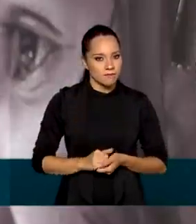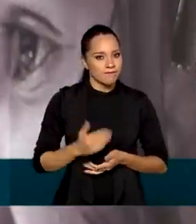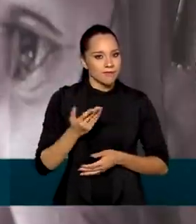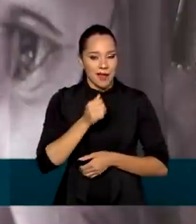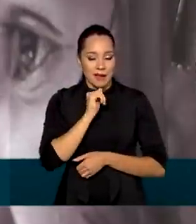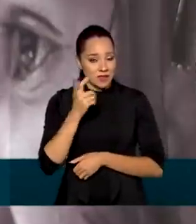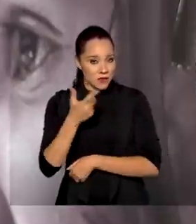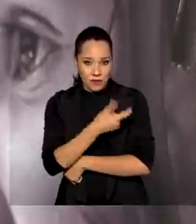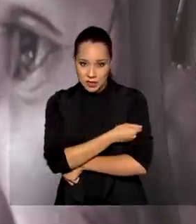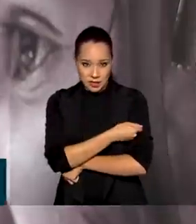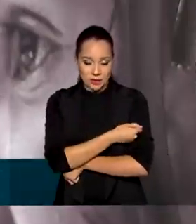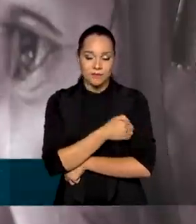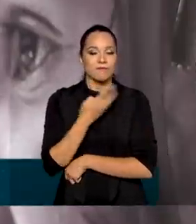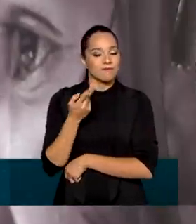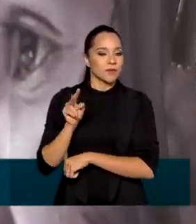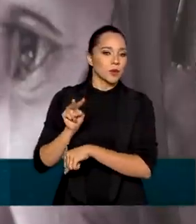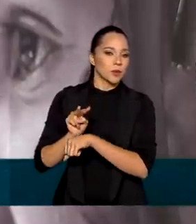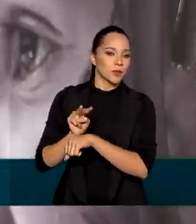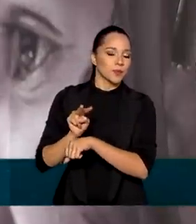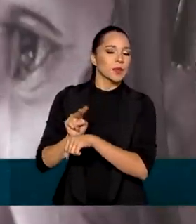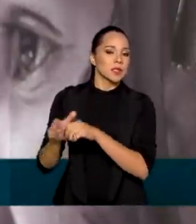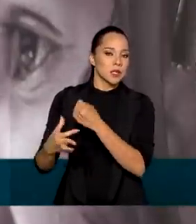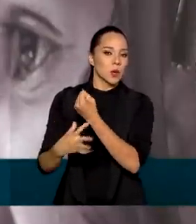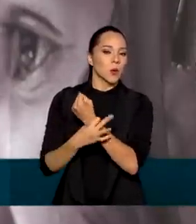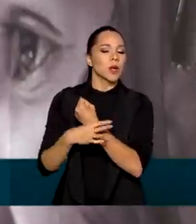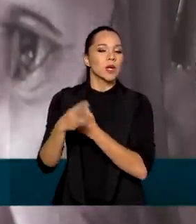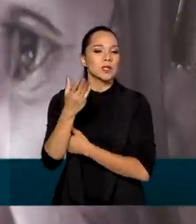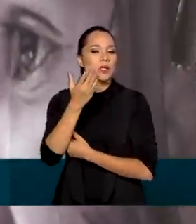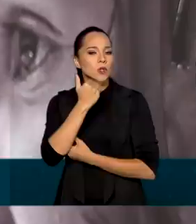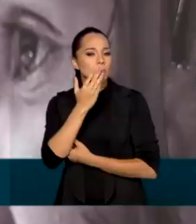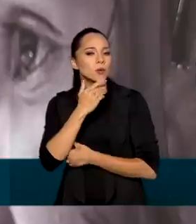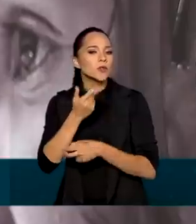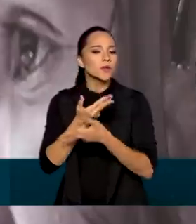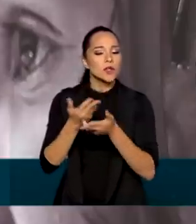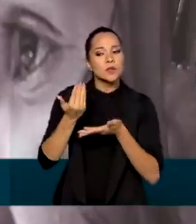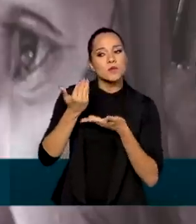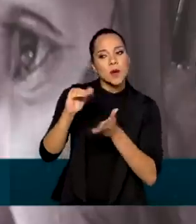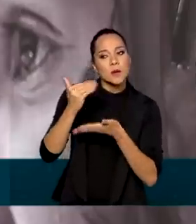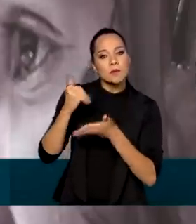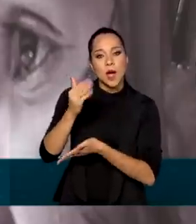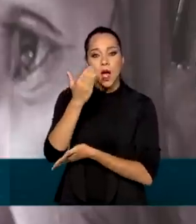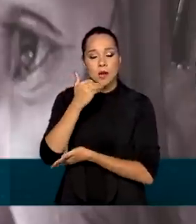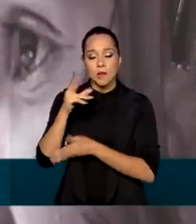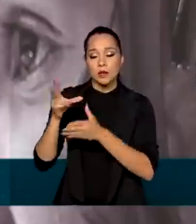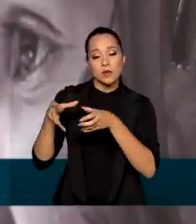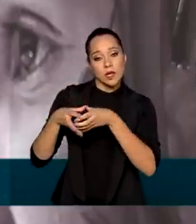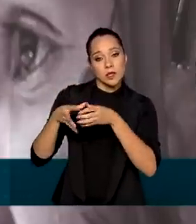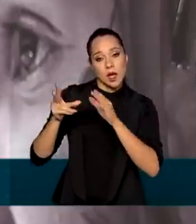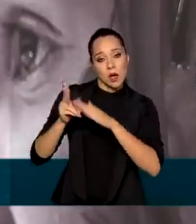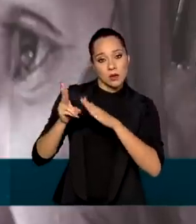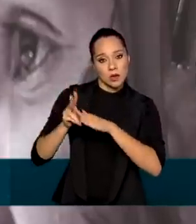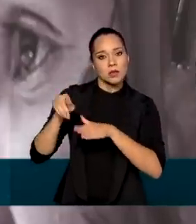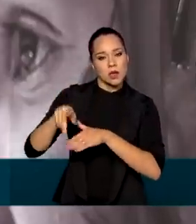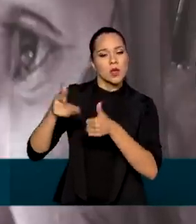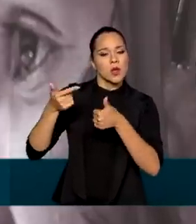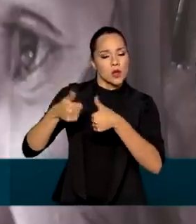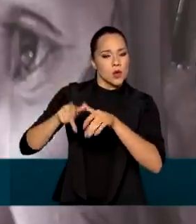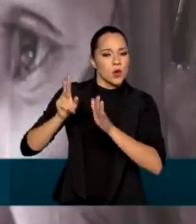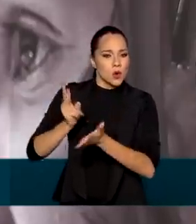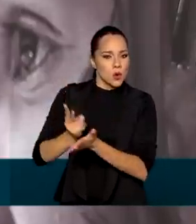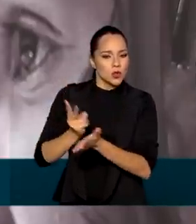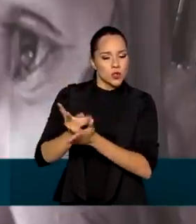se vacina, nós procuramos manter a segurança alimentar, distribuindo alimento nas aldeias, para que eles permaneçam